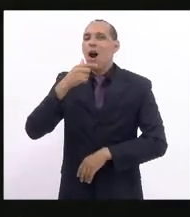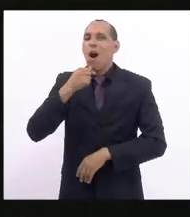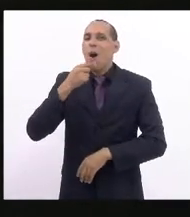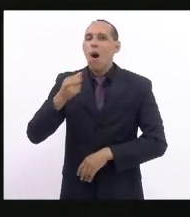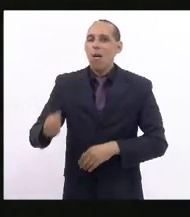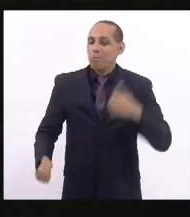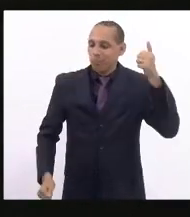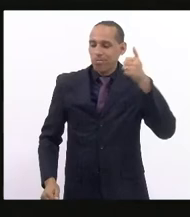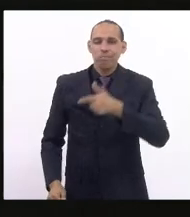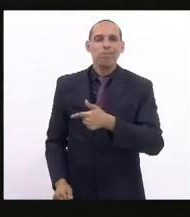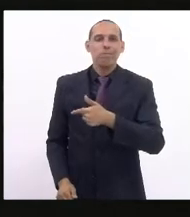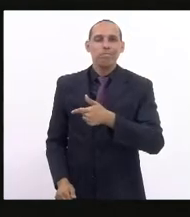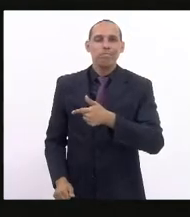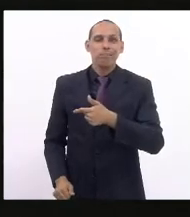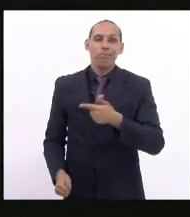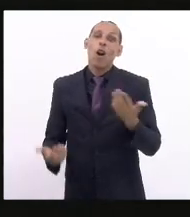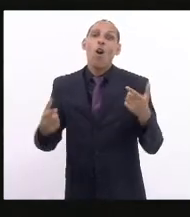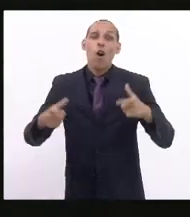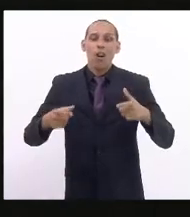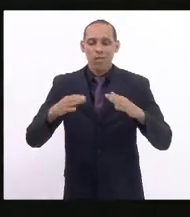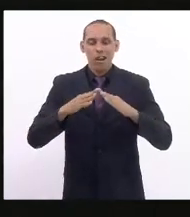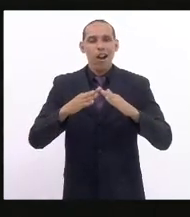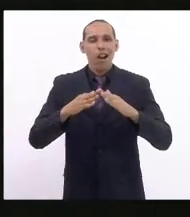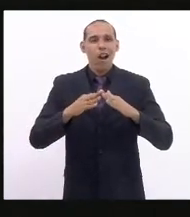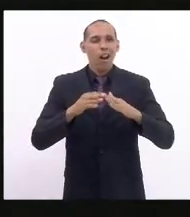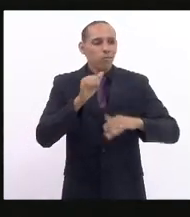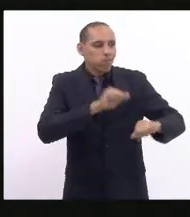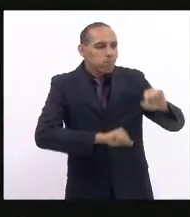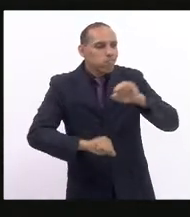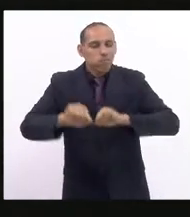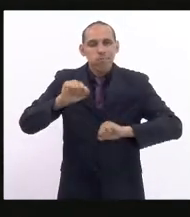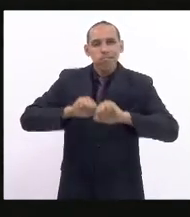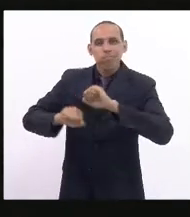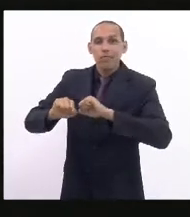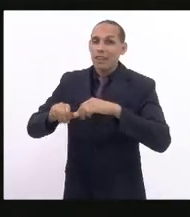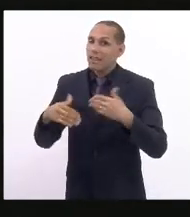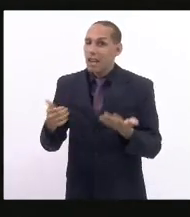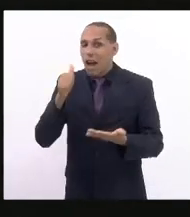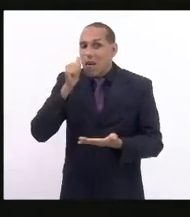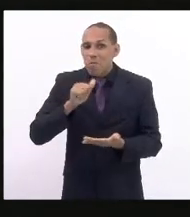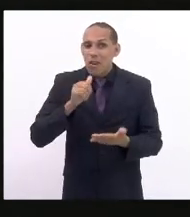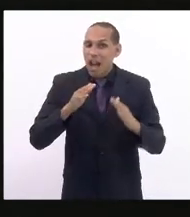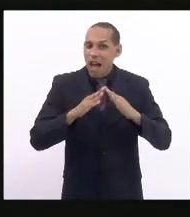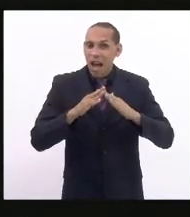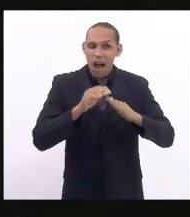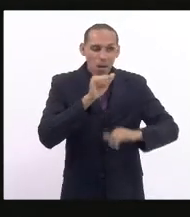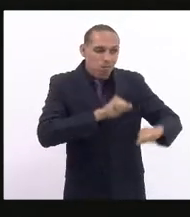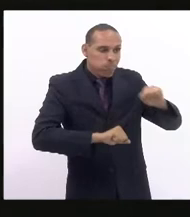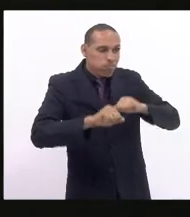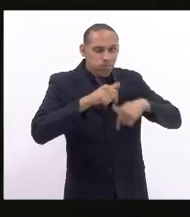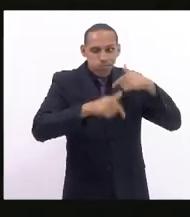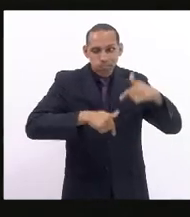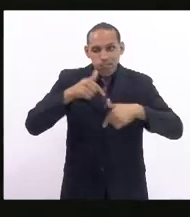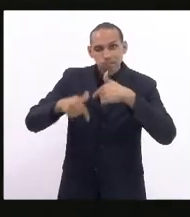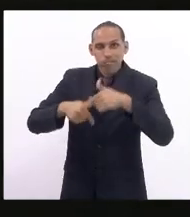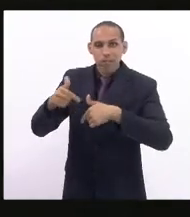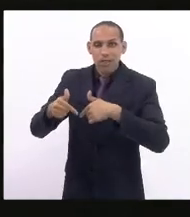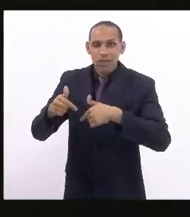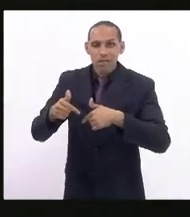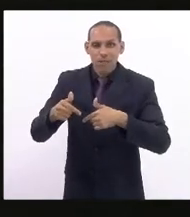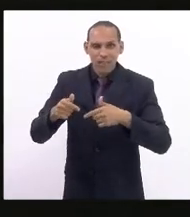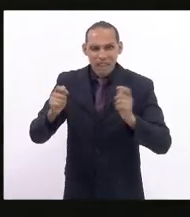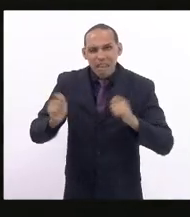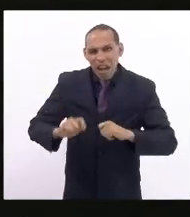domésticas. Portanto, se elas estão nas tarefas domésticas, elas não estão no espaço de decisão,